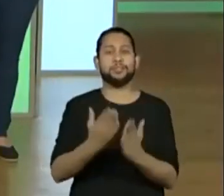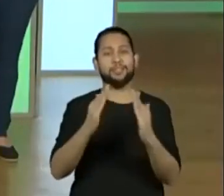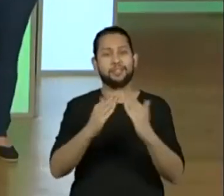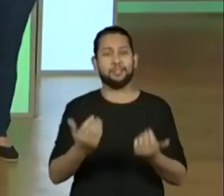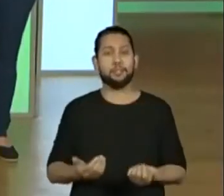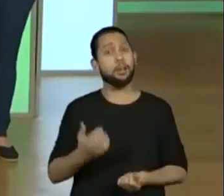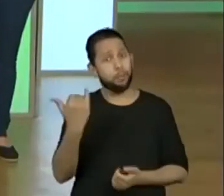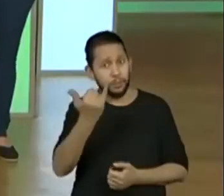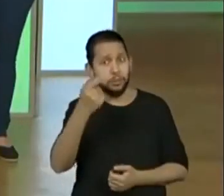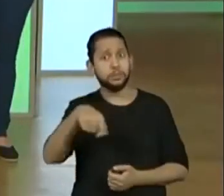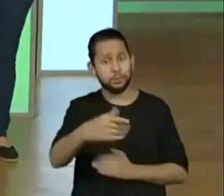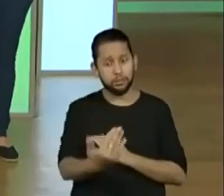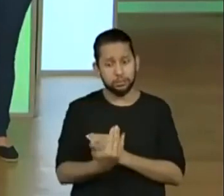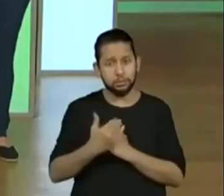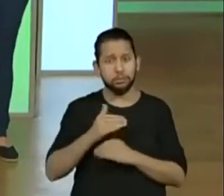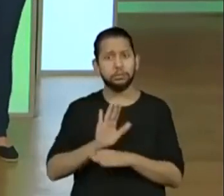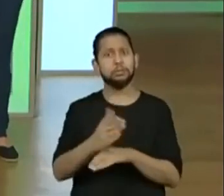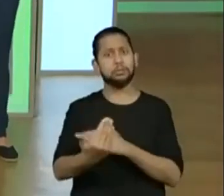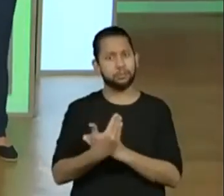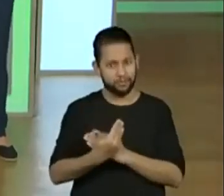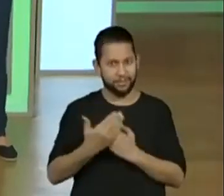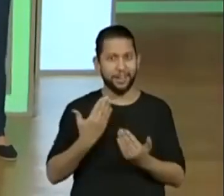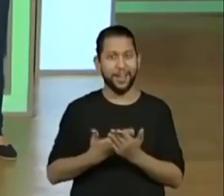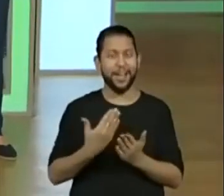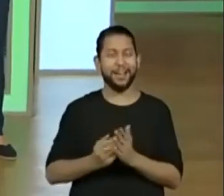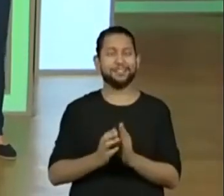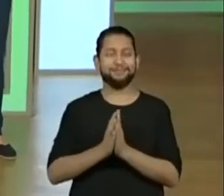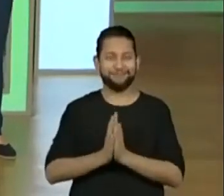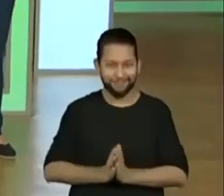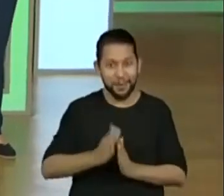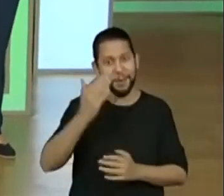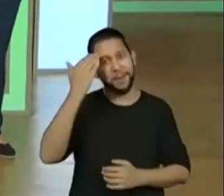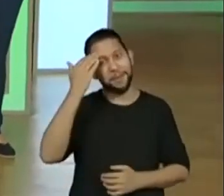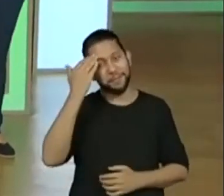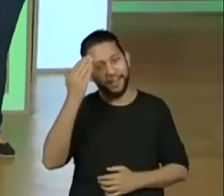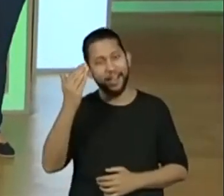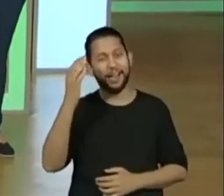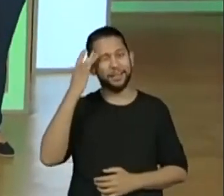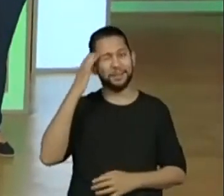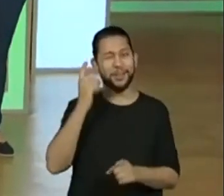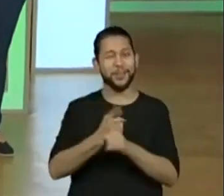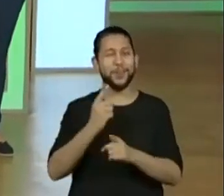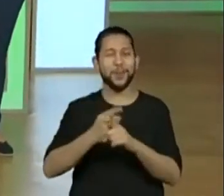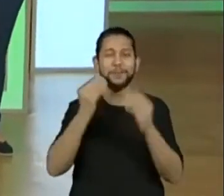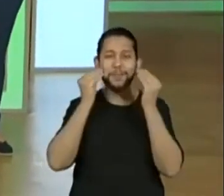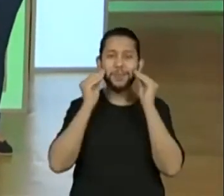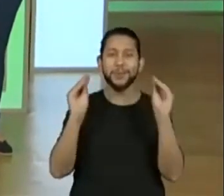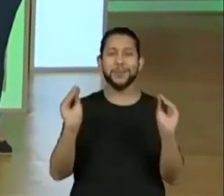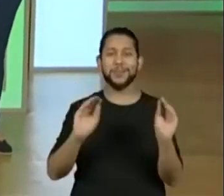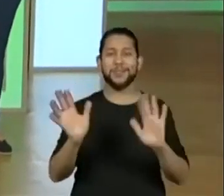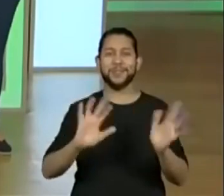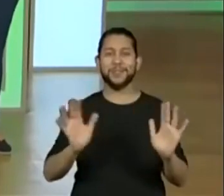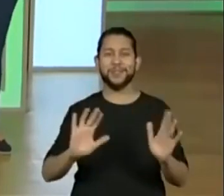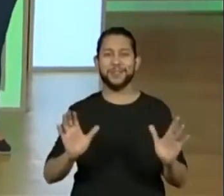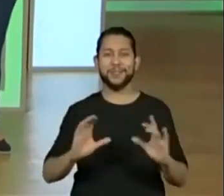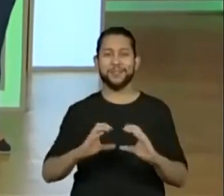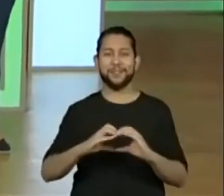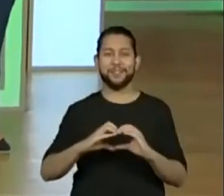aulas não existem, hein? Isso mesmo. Muito obrigada a todos e até amanhã. Beijão, até amanhã. Tchau, tchau.